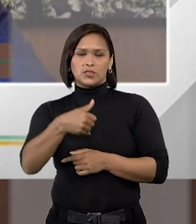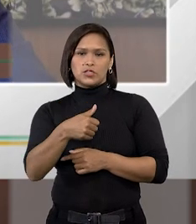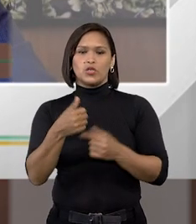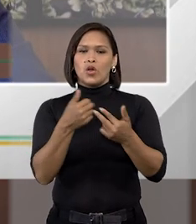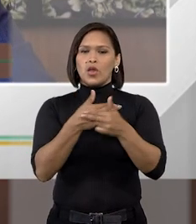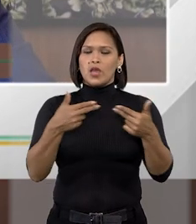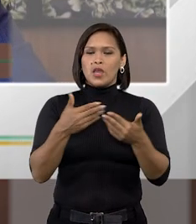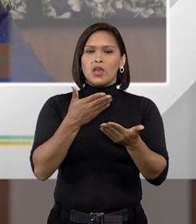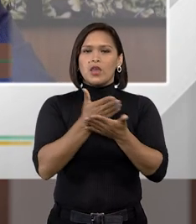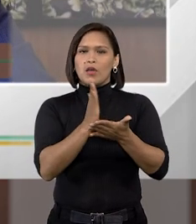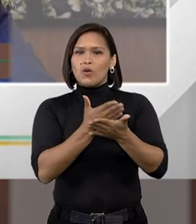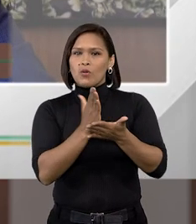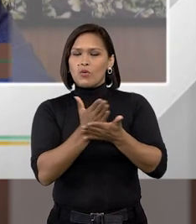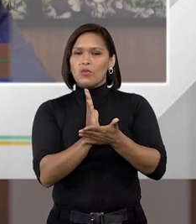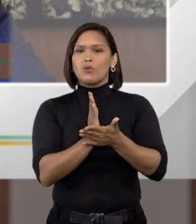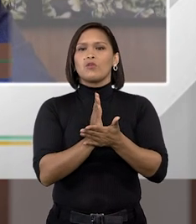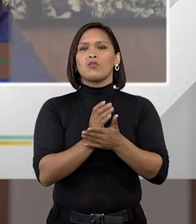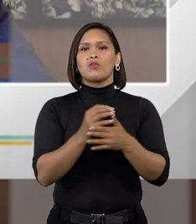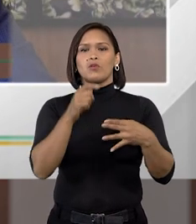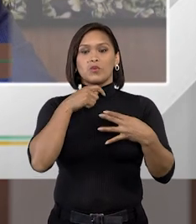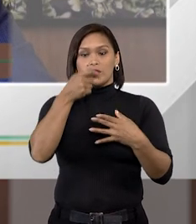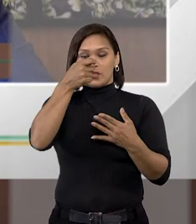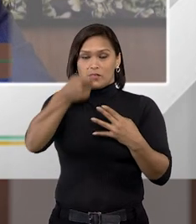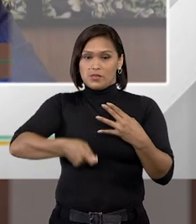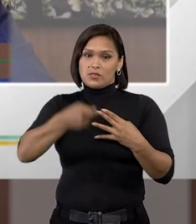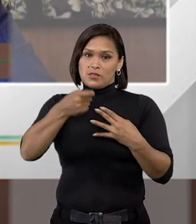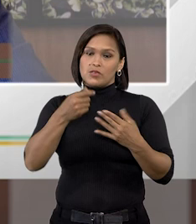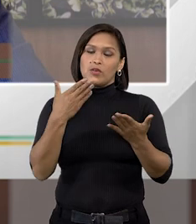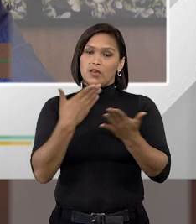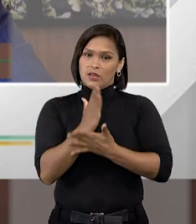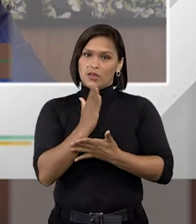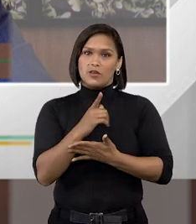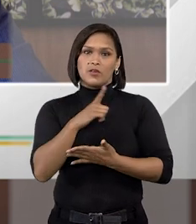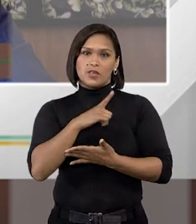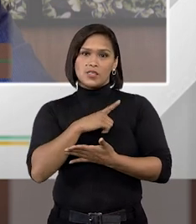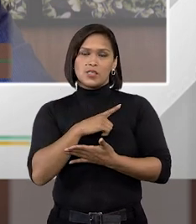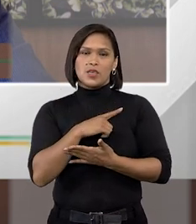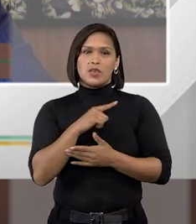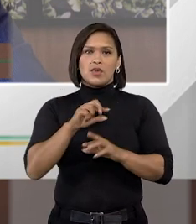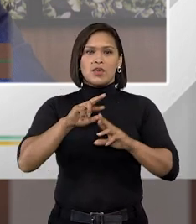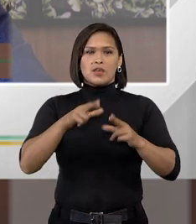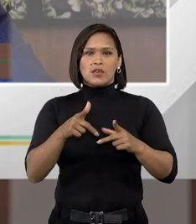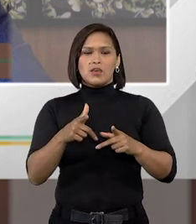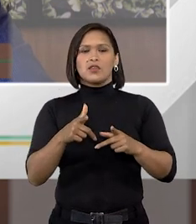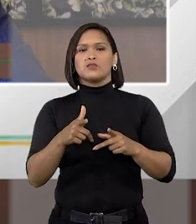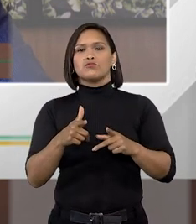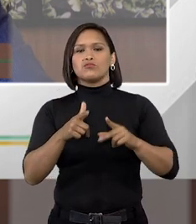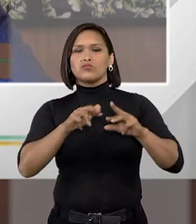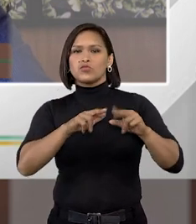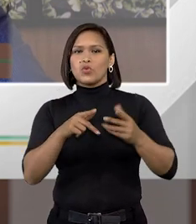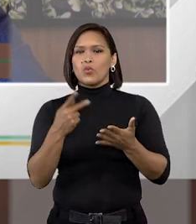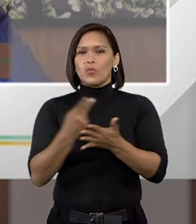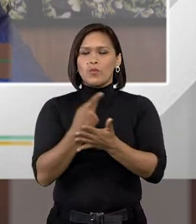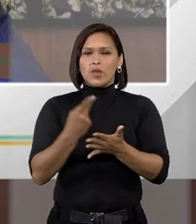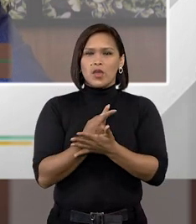em algumas em algumas decisões eles reconhecem que a não ser que se reconheça um erro grosseiro né